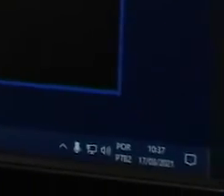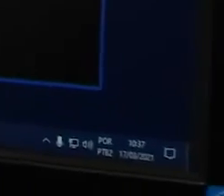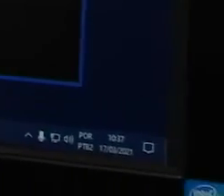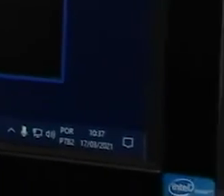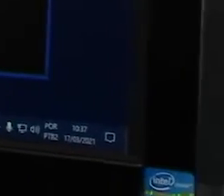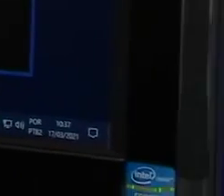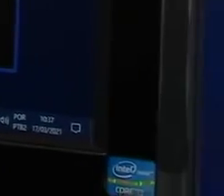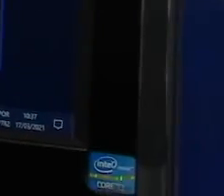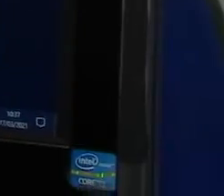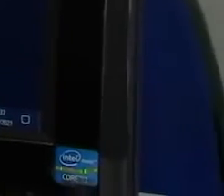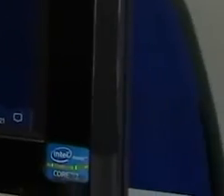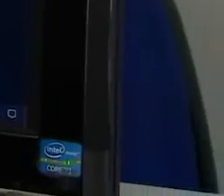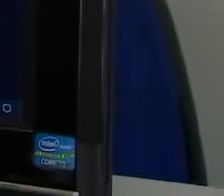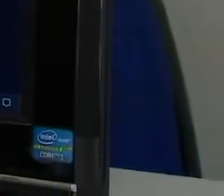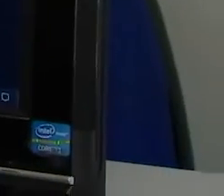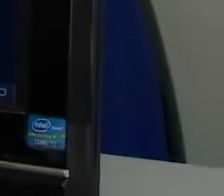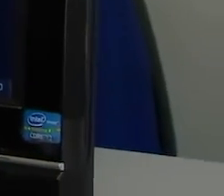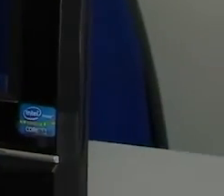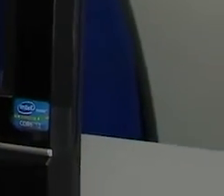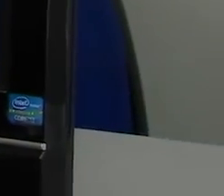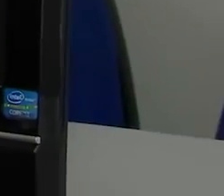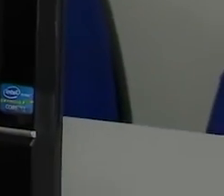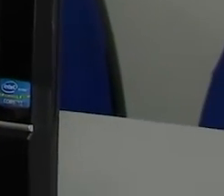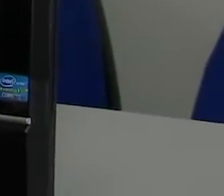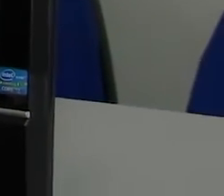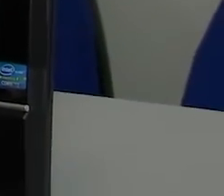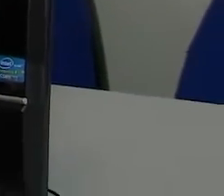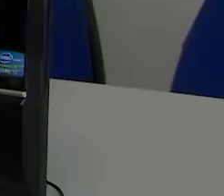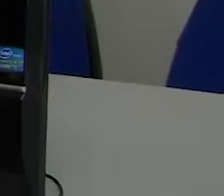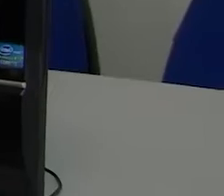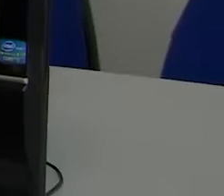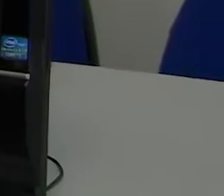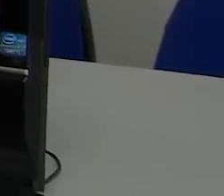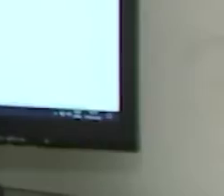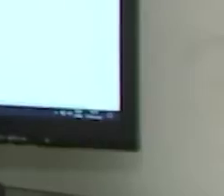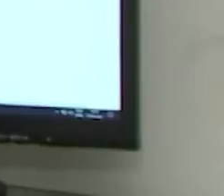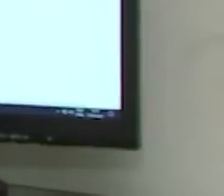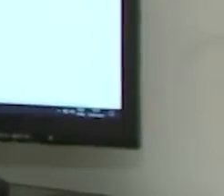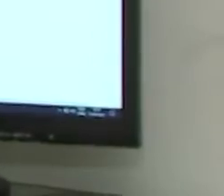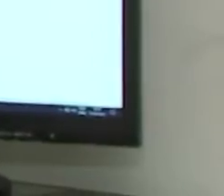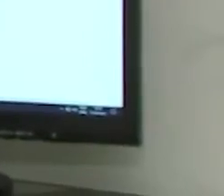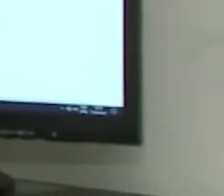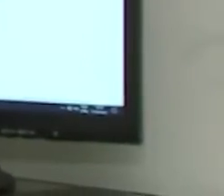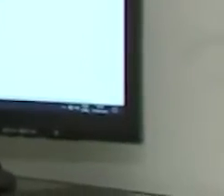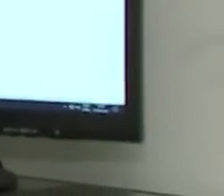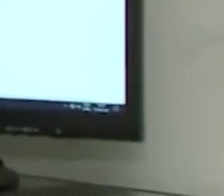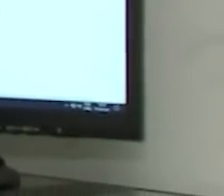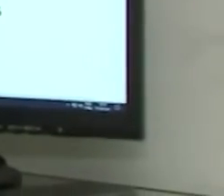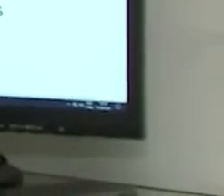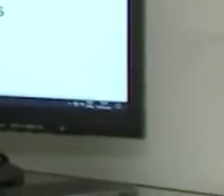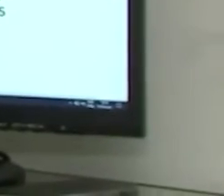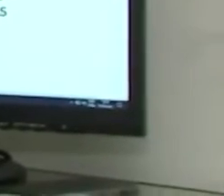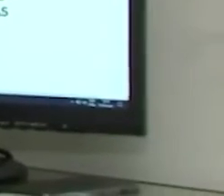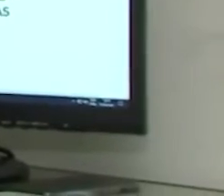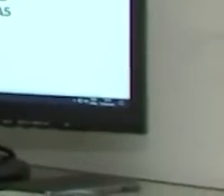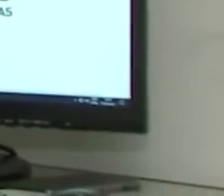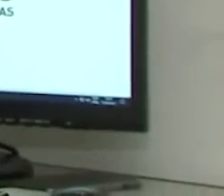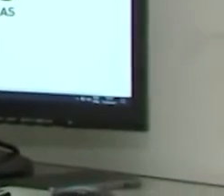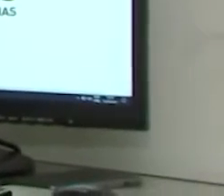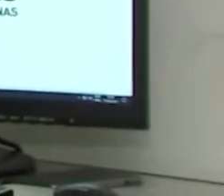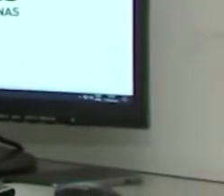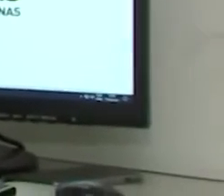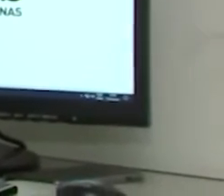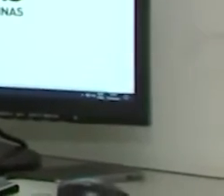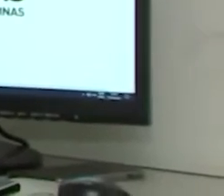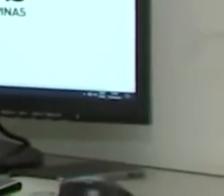compra, com dicas simples, como uma pesquisa sobre a reputação da loja virtual. Vale também conferir no próprio site o